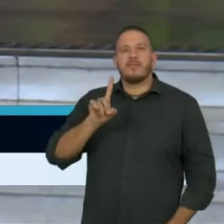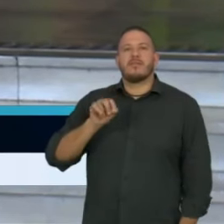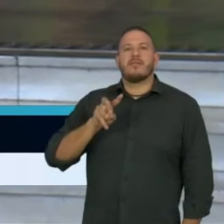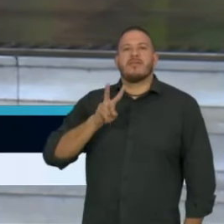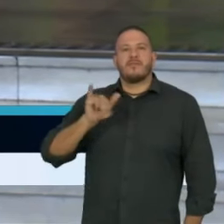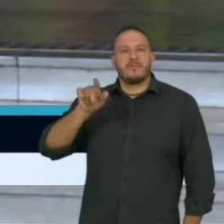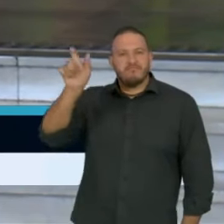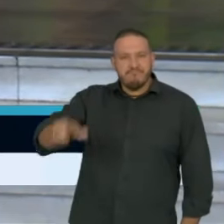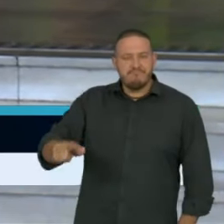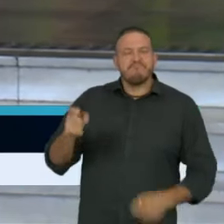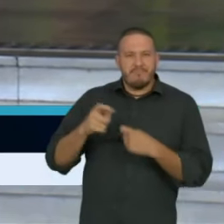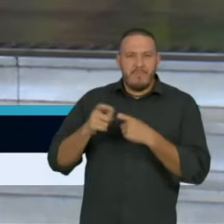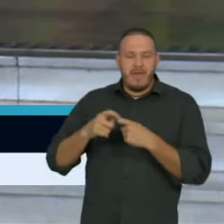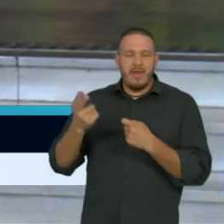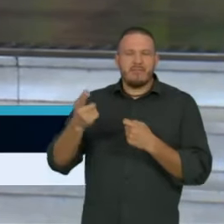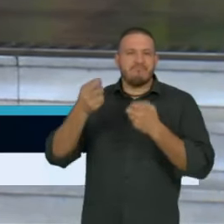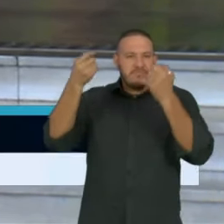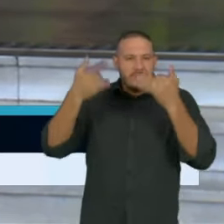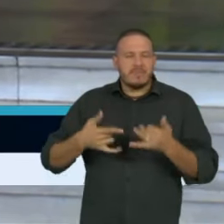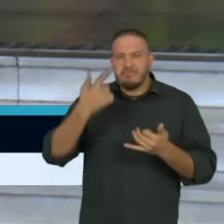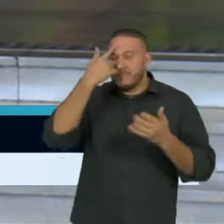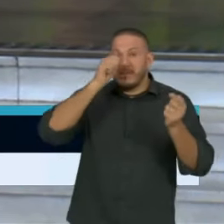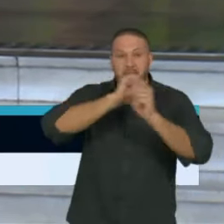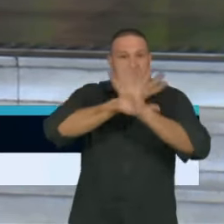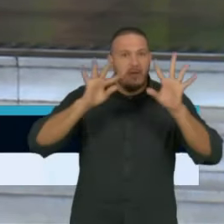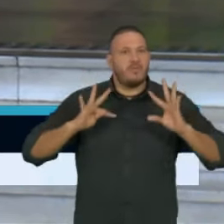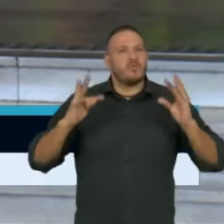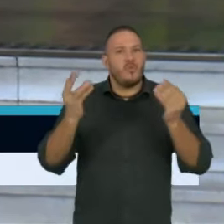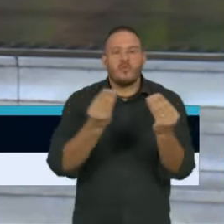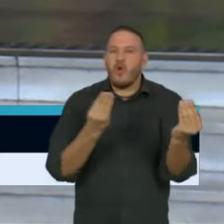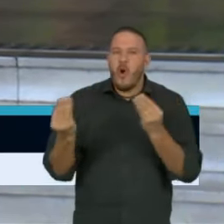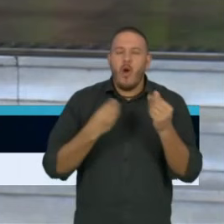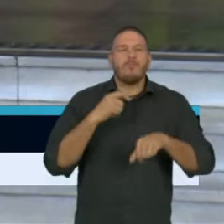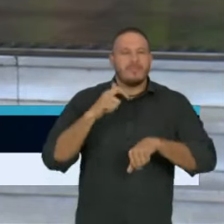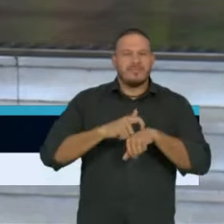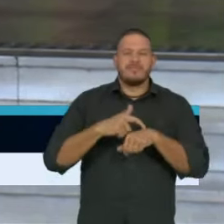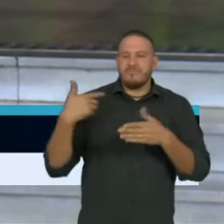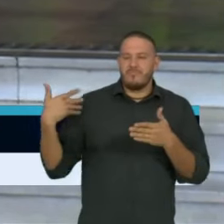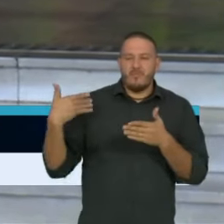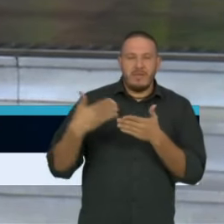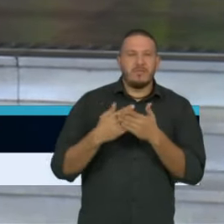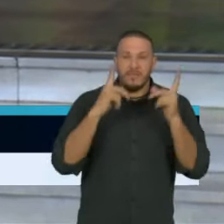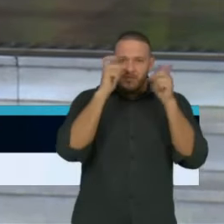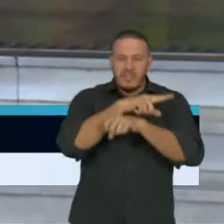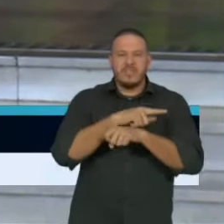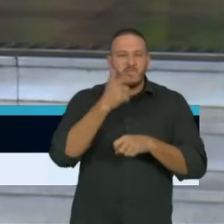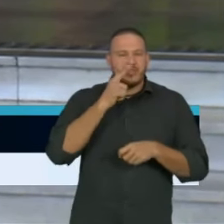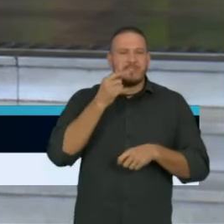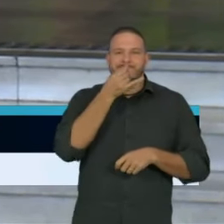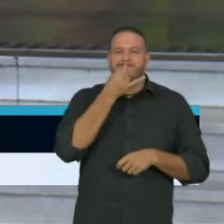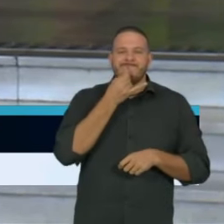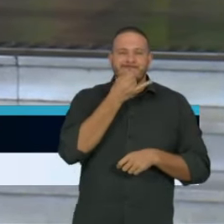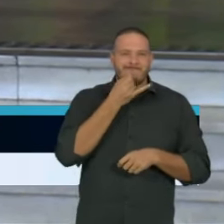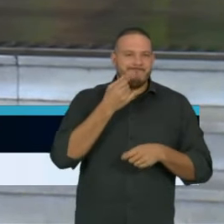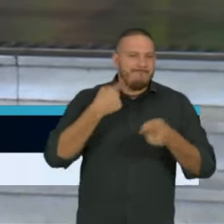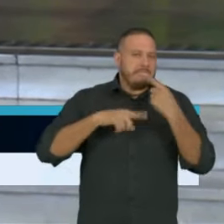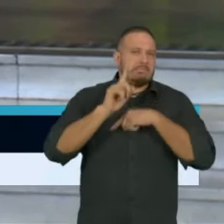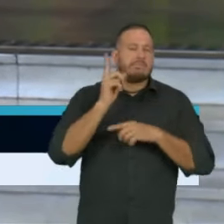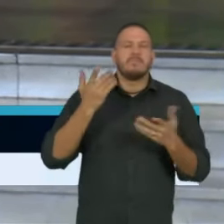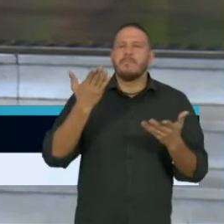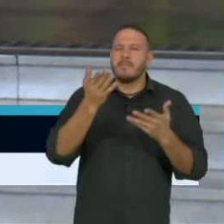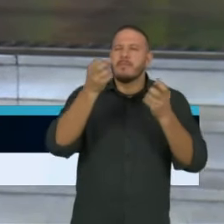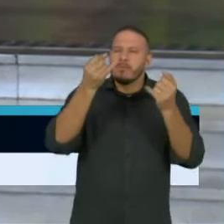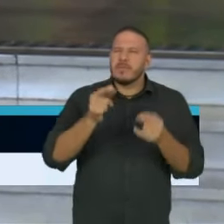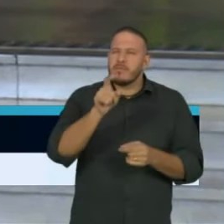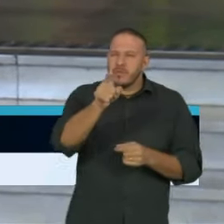para esclarecer a todos como foi passar e superar essa doença. Governador, voltando. Você falou